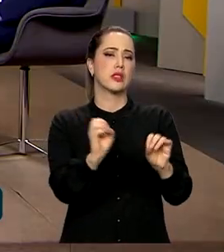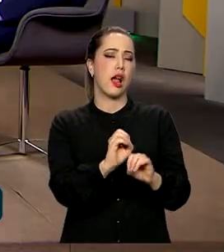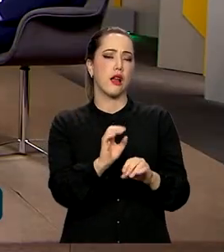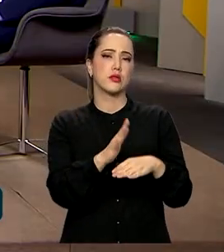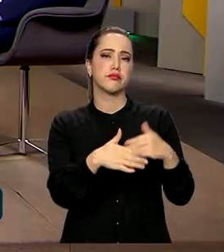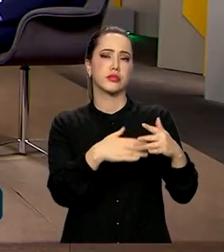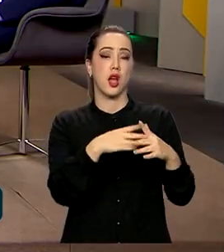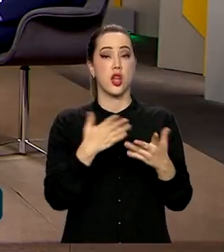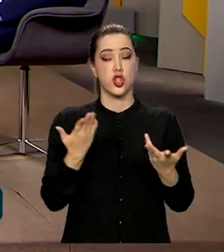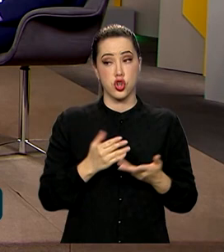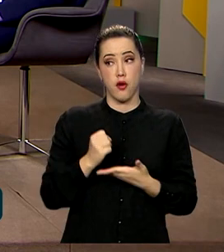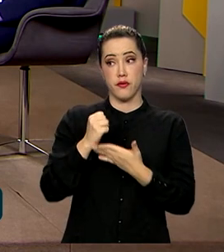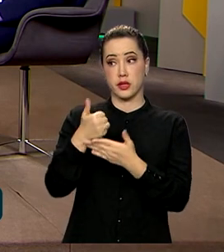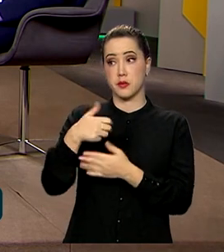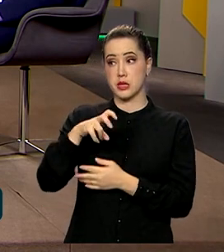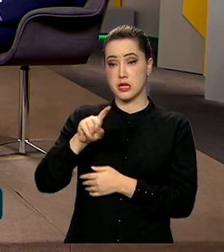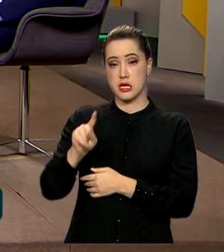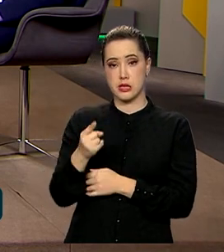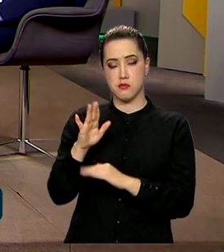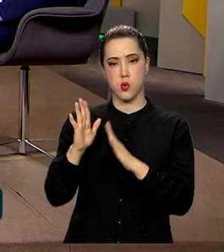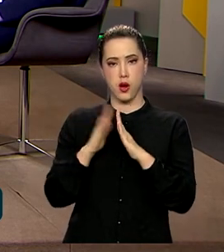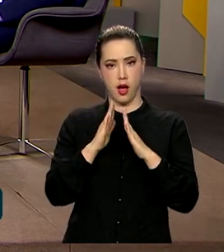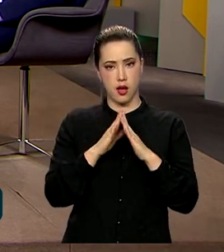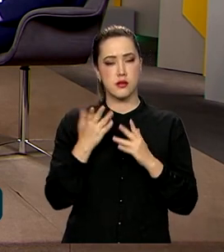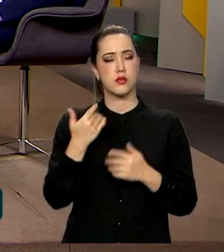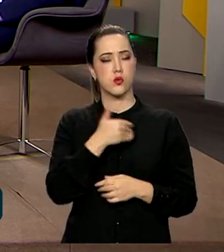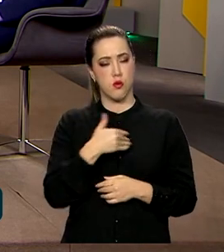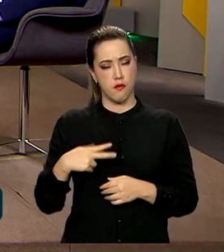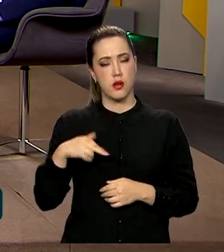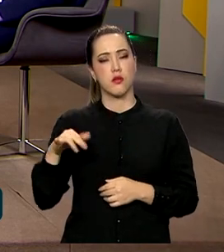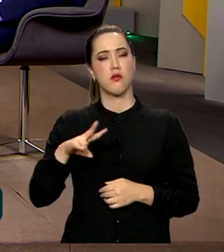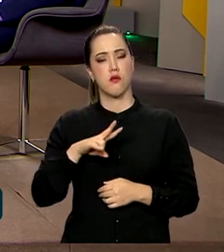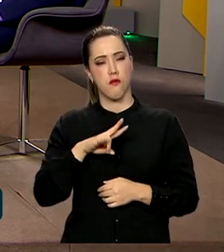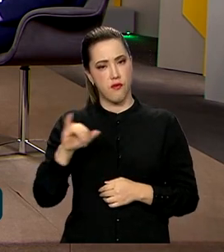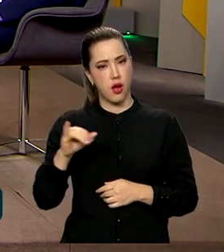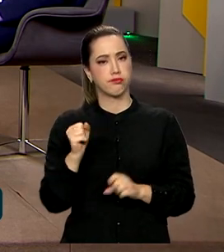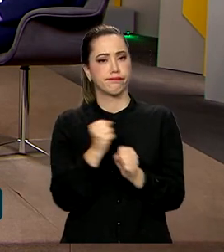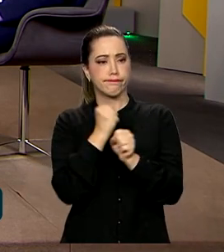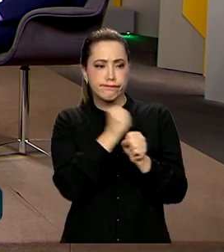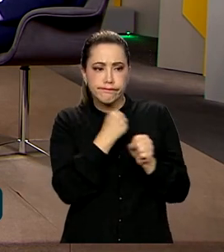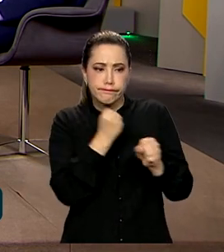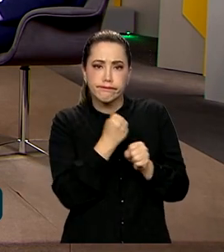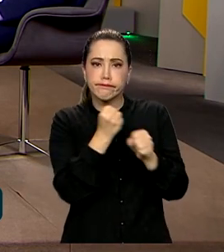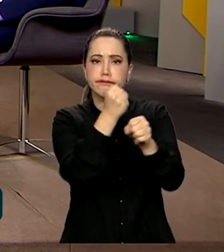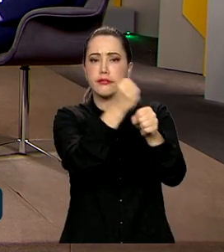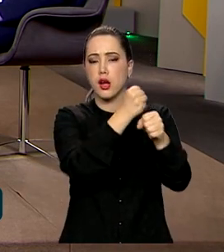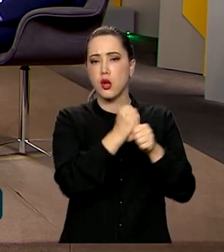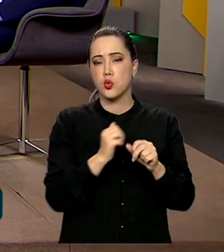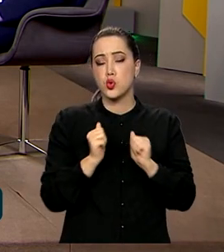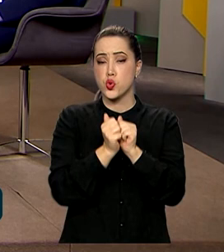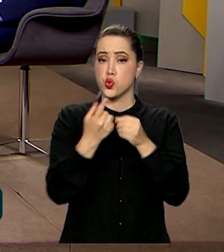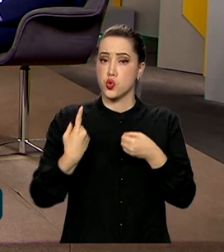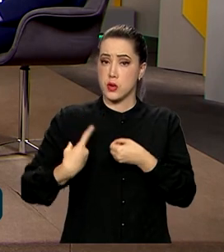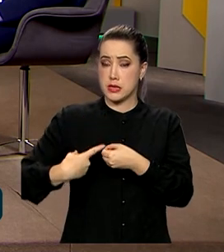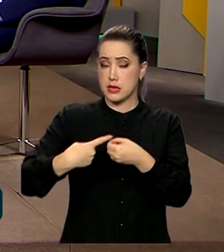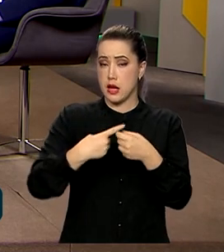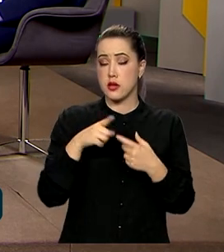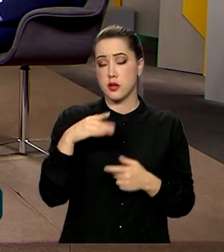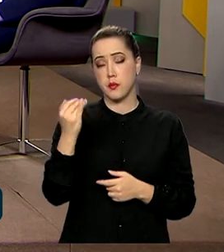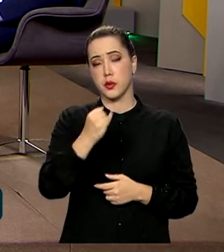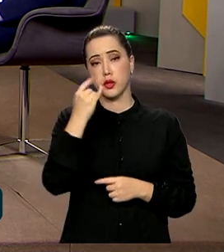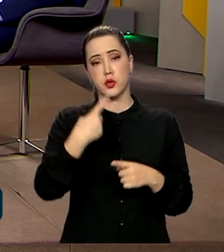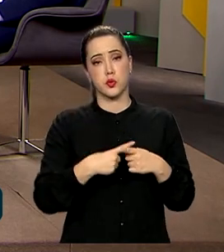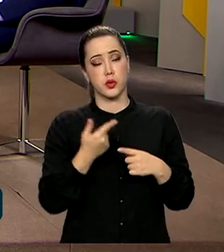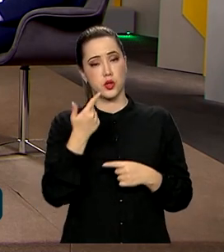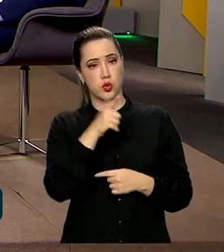de 15 mil unidades. O governo tem retomado essas obras em parcerias com os estados, com os próprios municípios. E é fundamental, porque quando